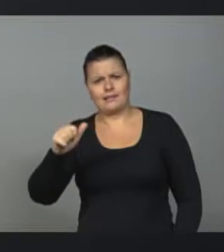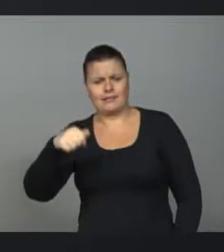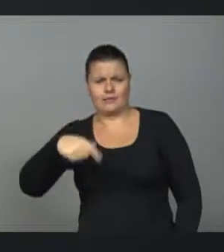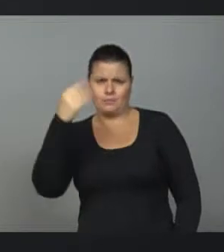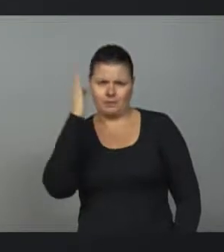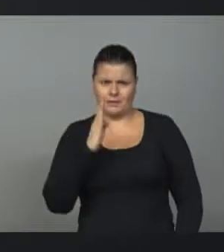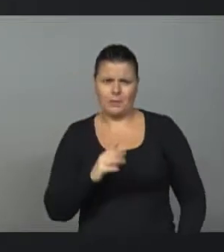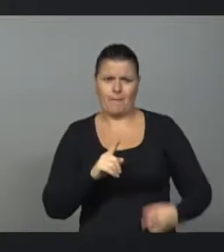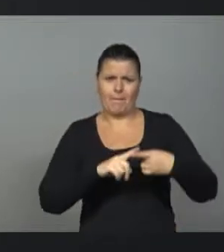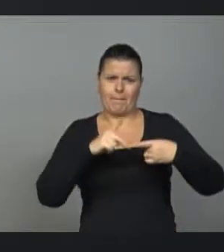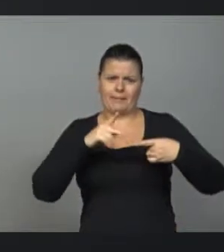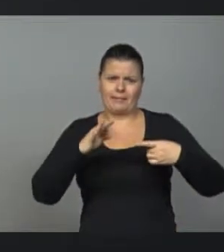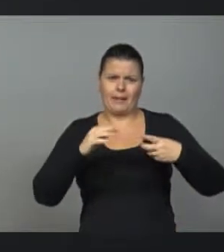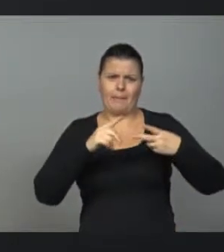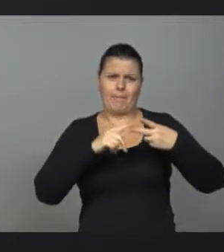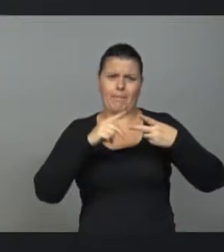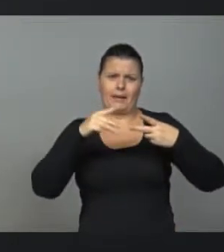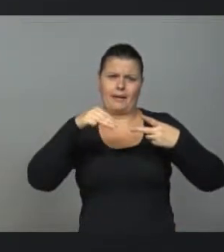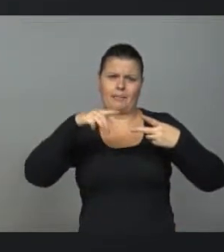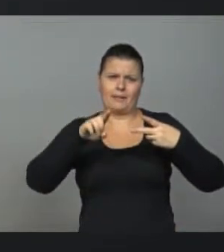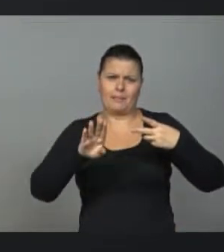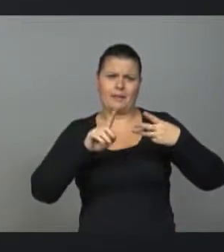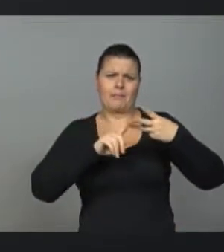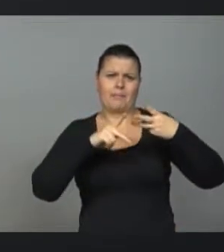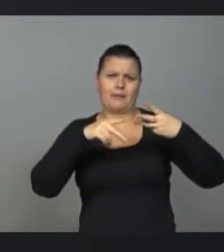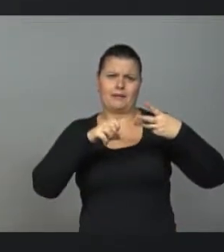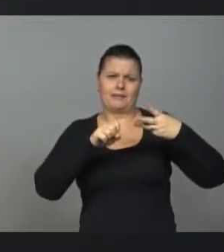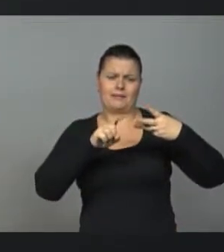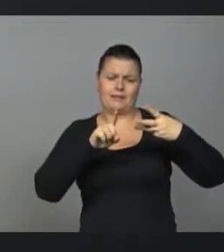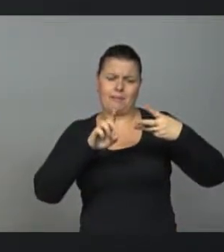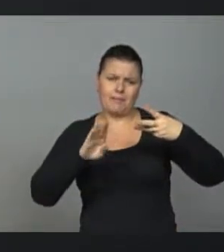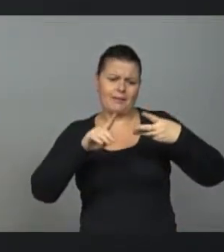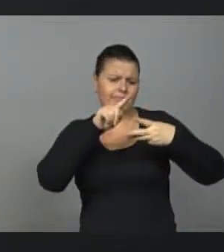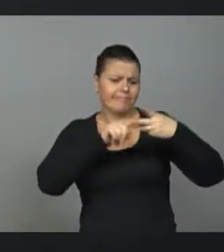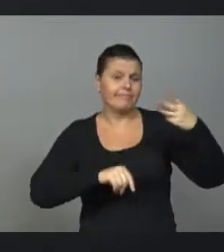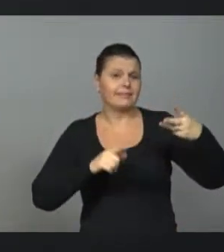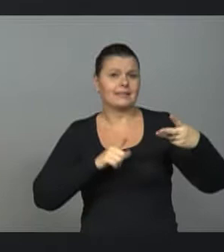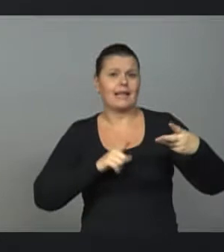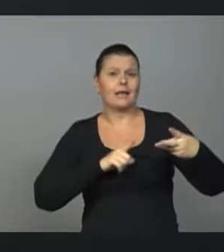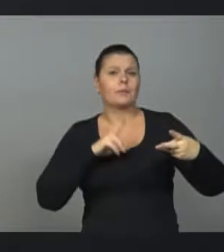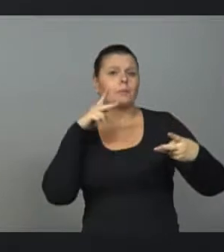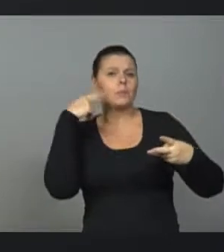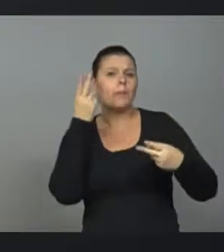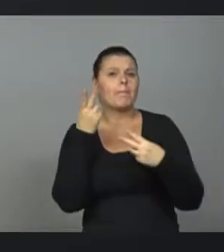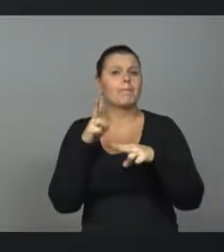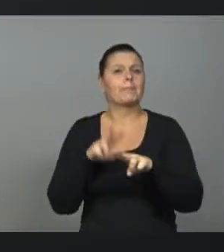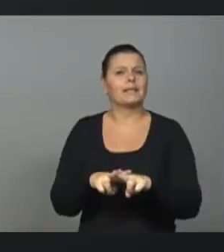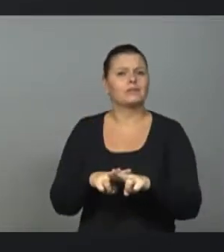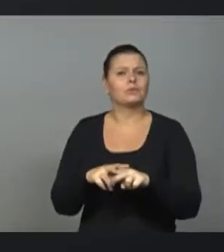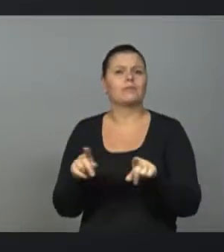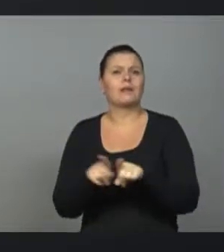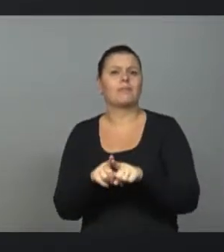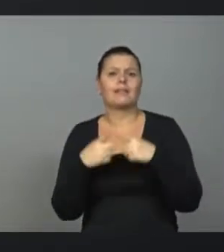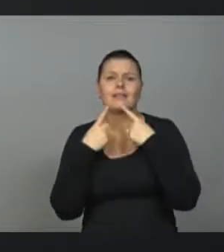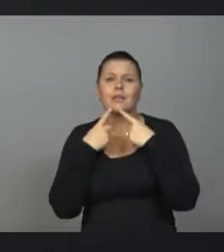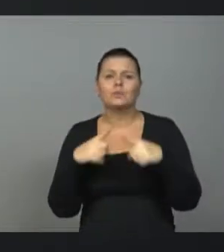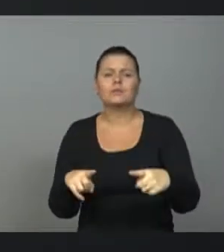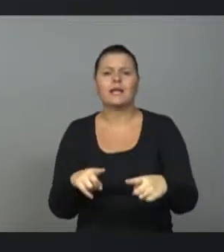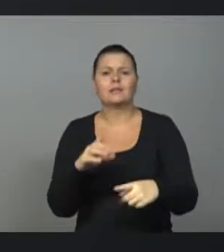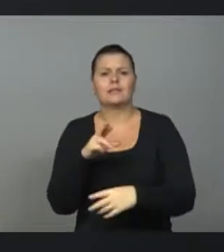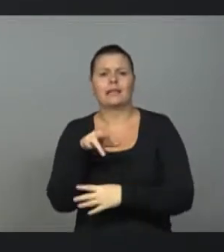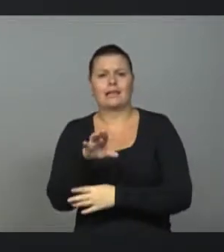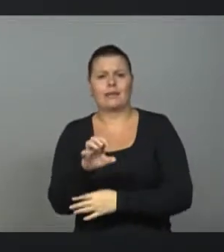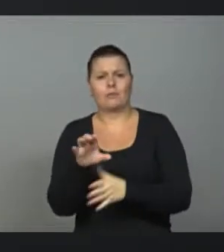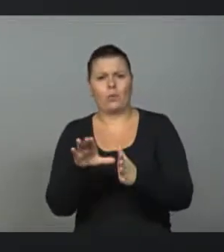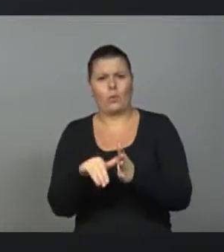todos eles com seus prósteres políticos presos ou denunciados por crimes de corrupção. Mas eu quero falar de esperança,